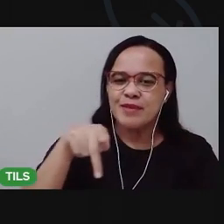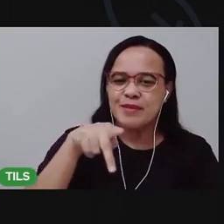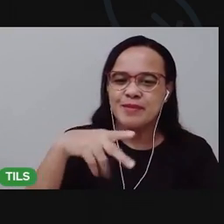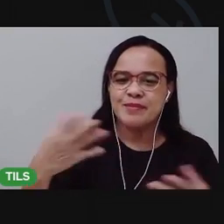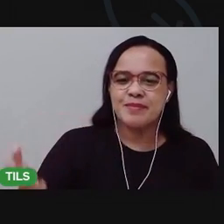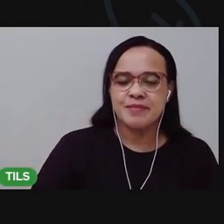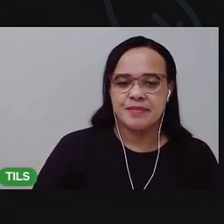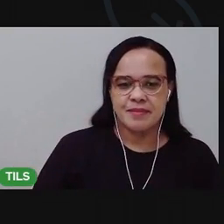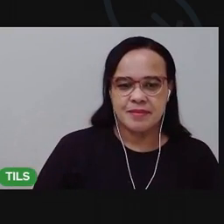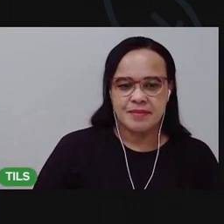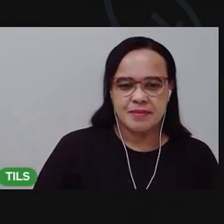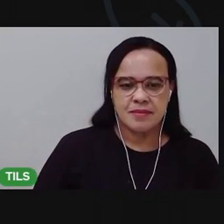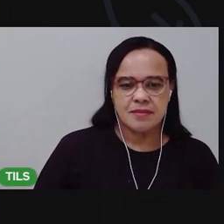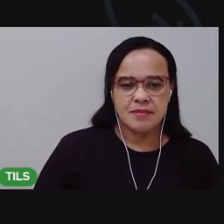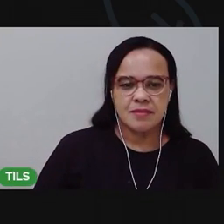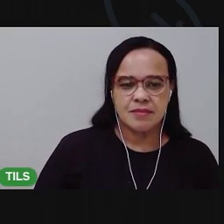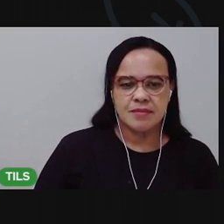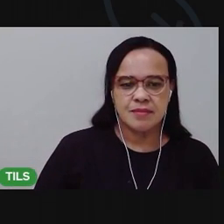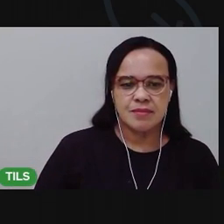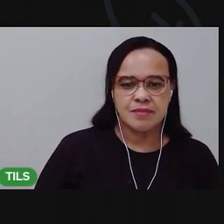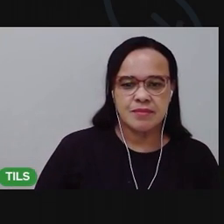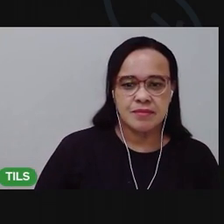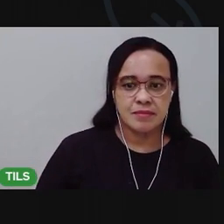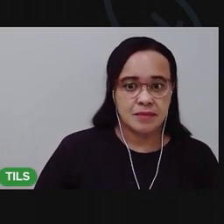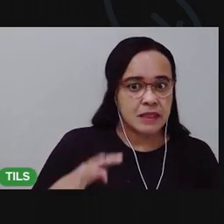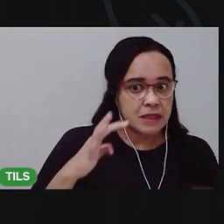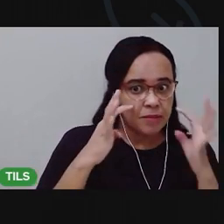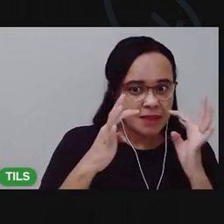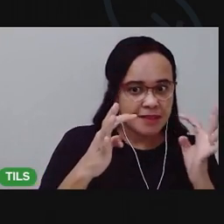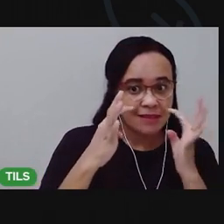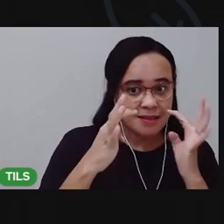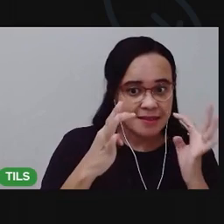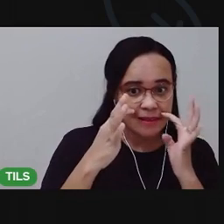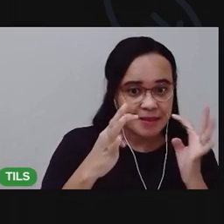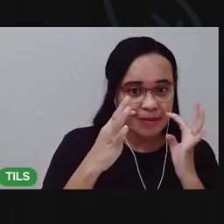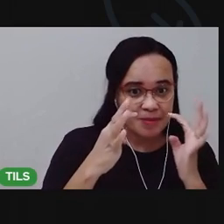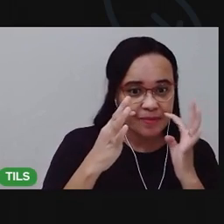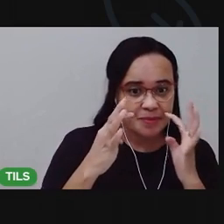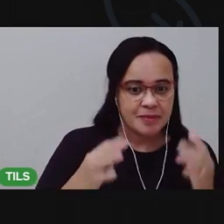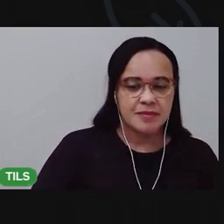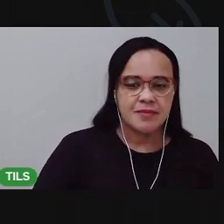vai ser